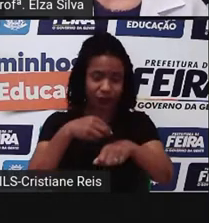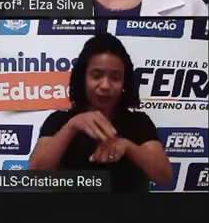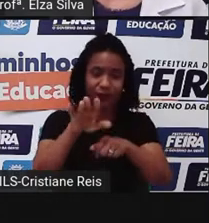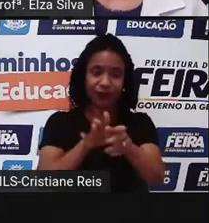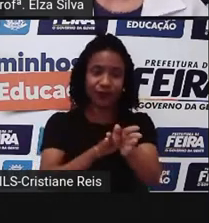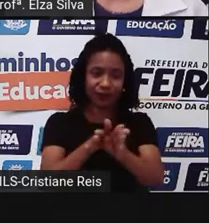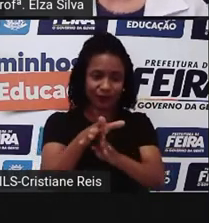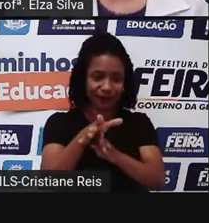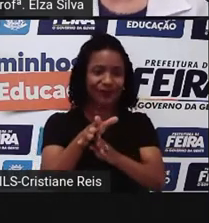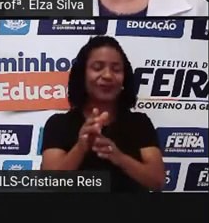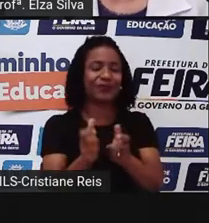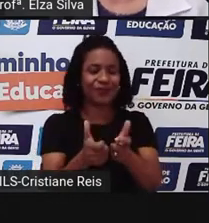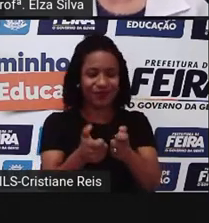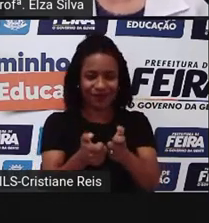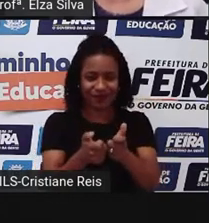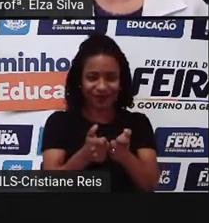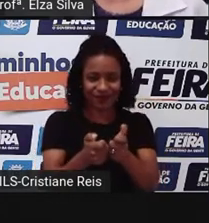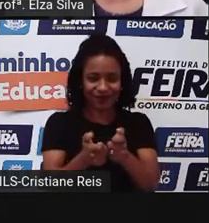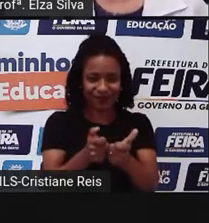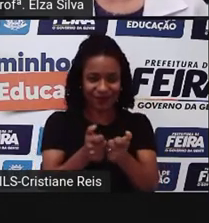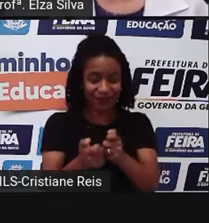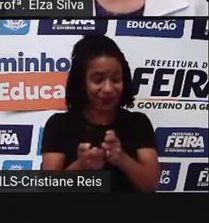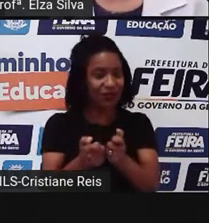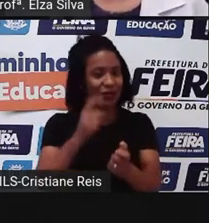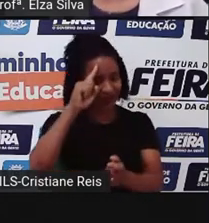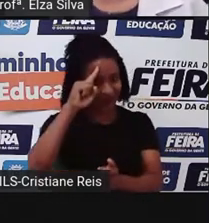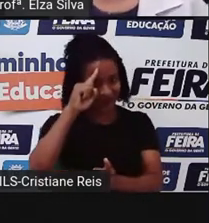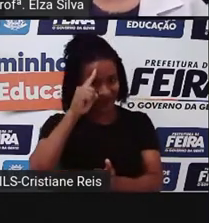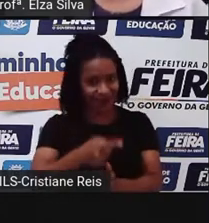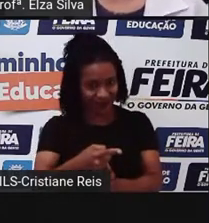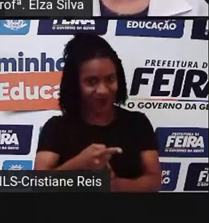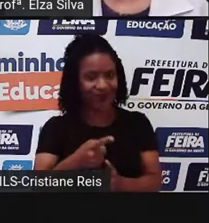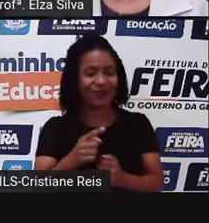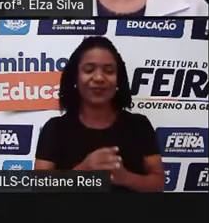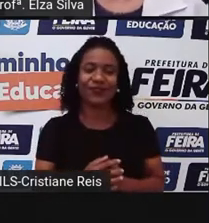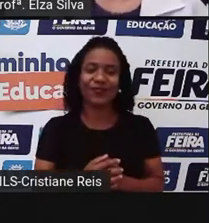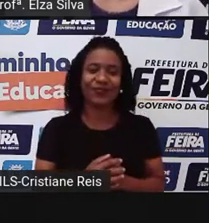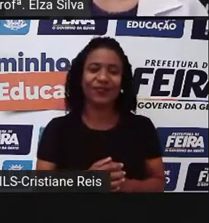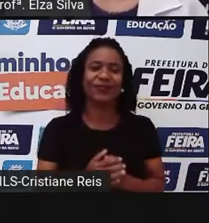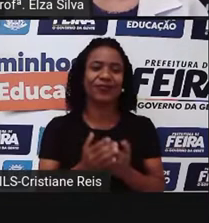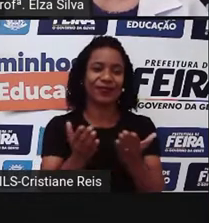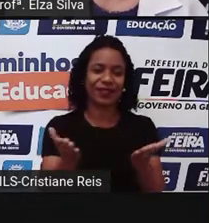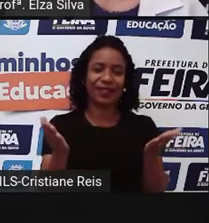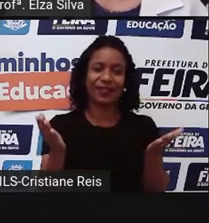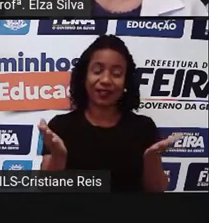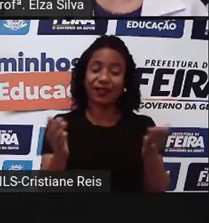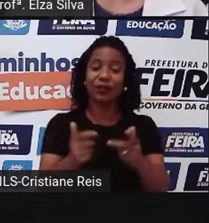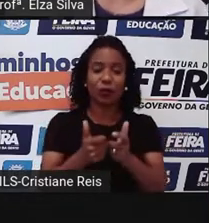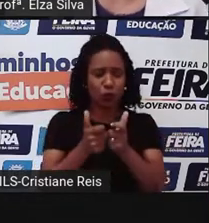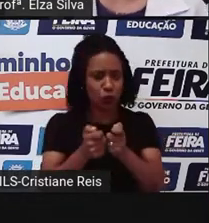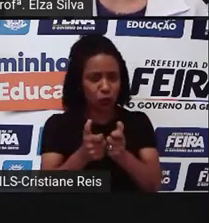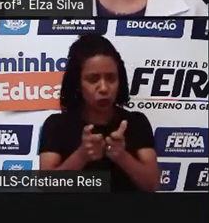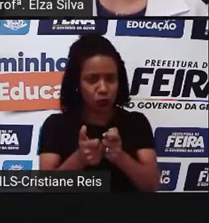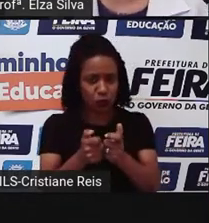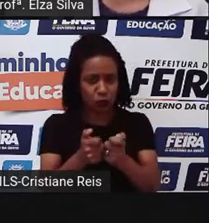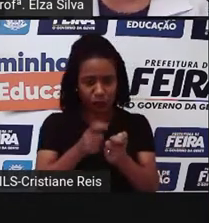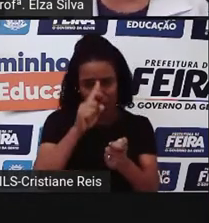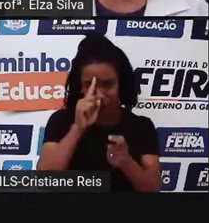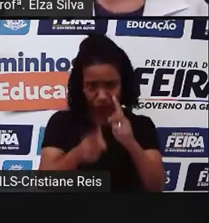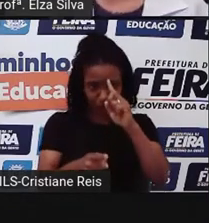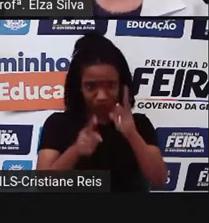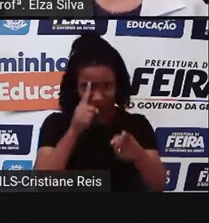usando o imperativo. Ok? Que é predominante nesses games disponíveis nos aplicativos.